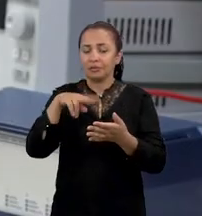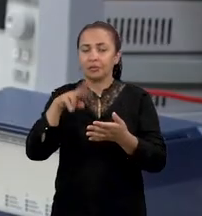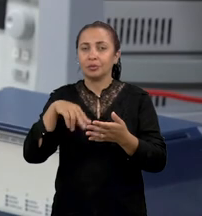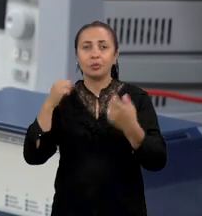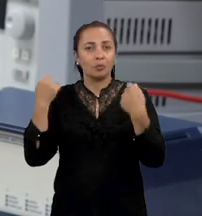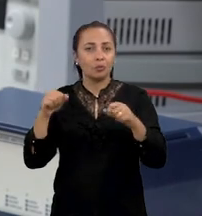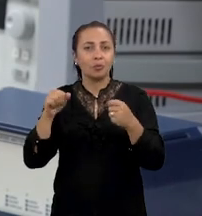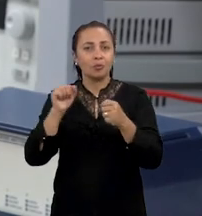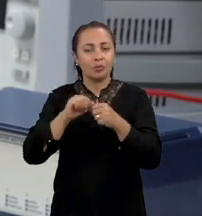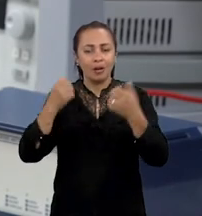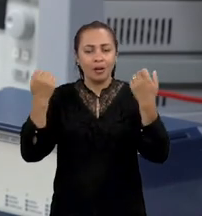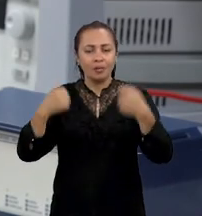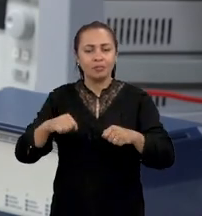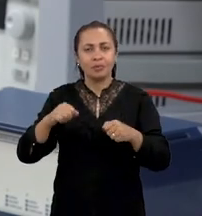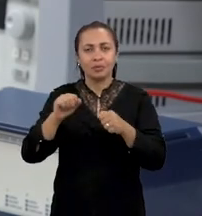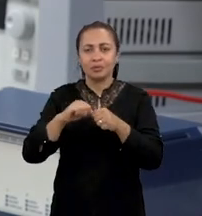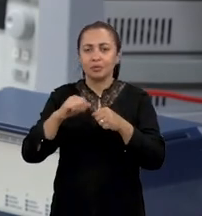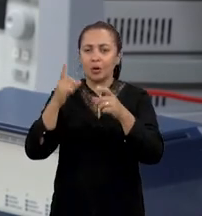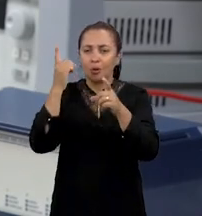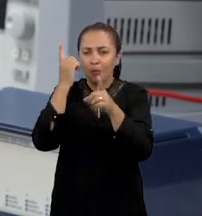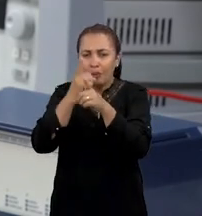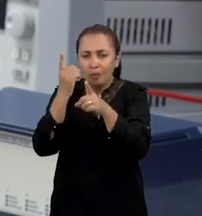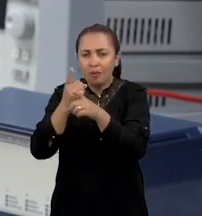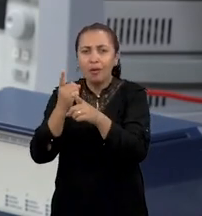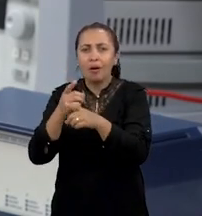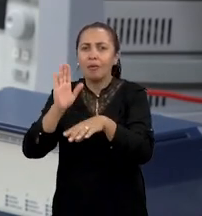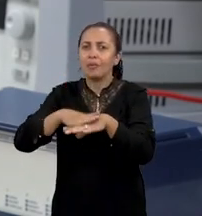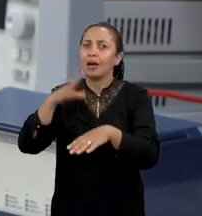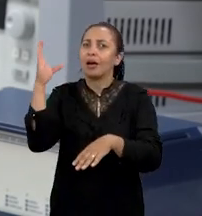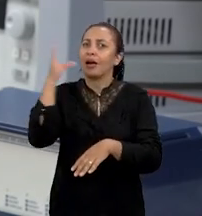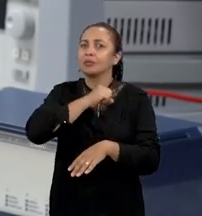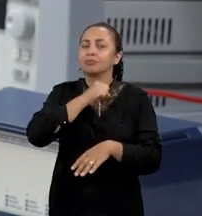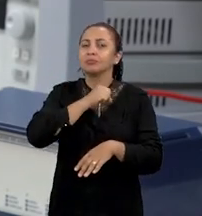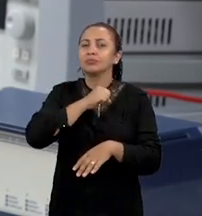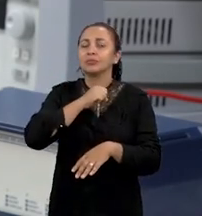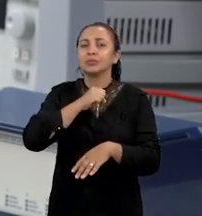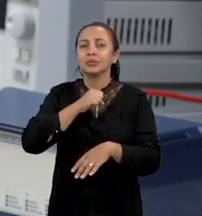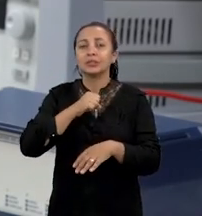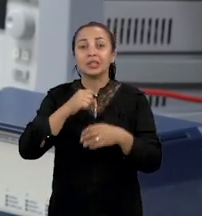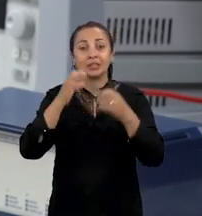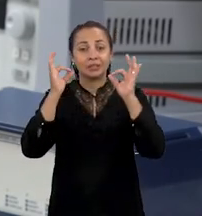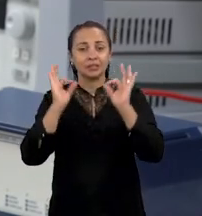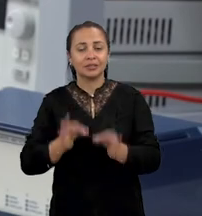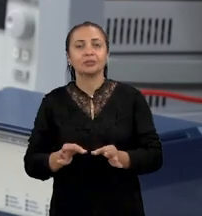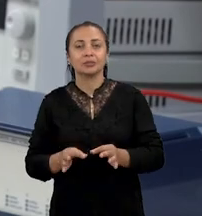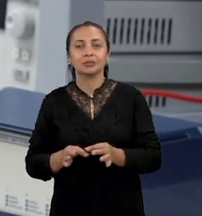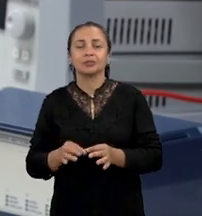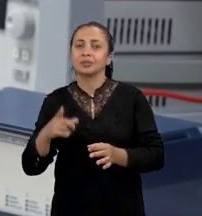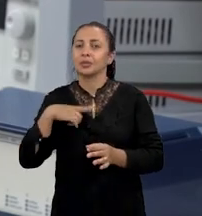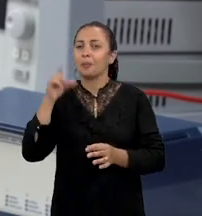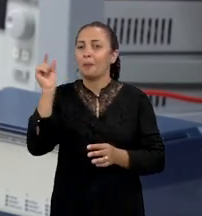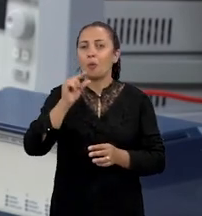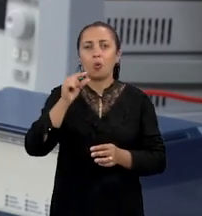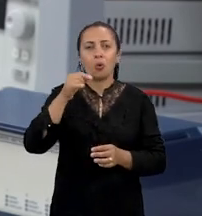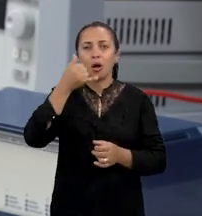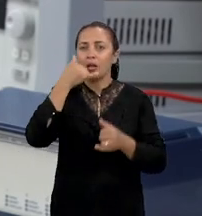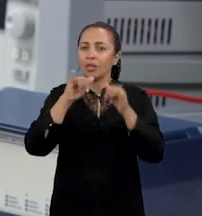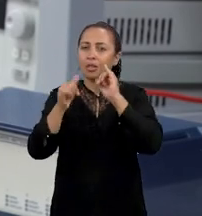literatura, capaz de realizar a detecção de uma forma mais rápida e precisa, além de consumir pouca